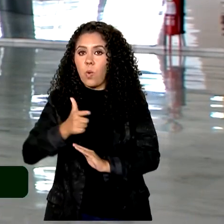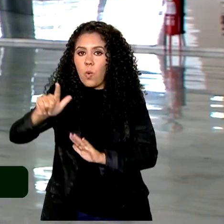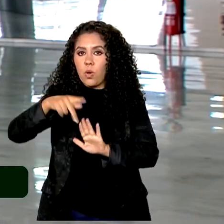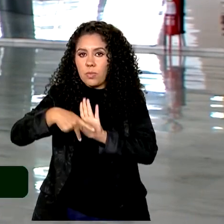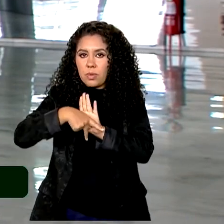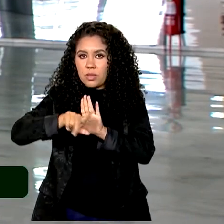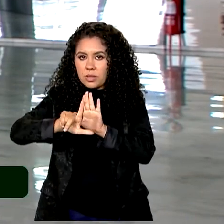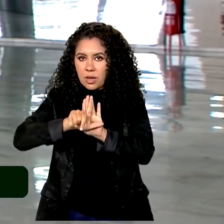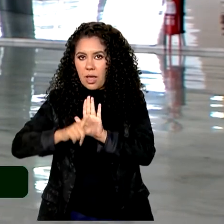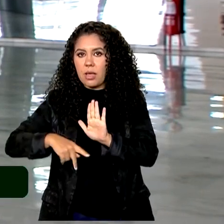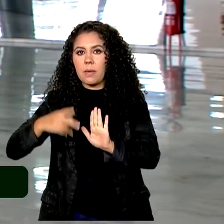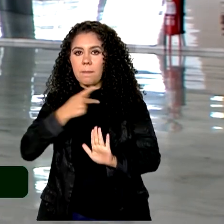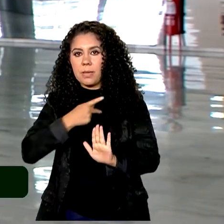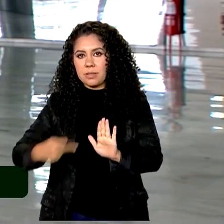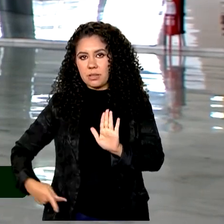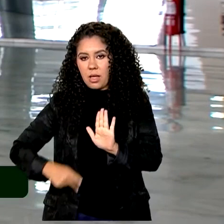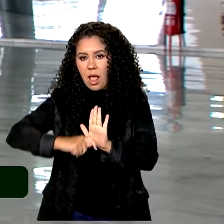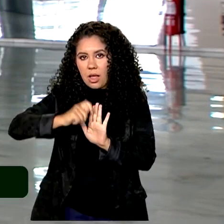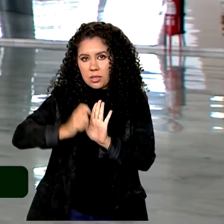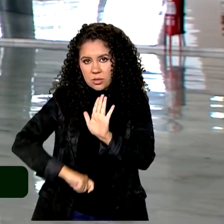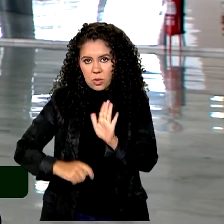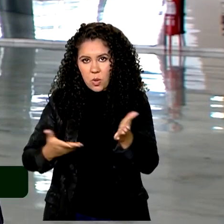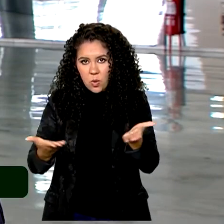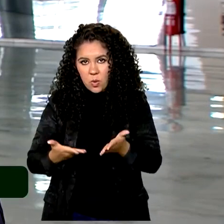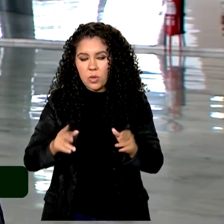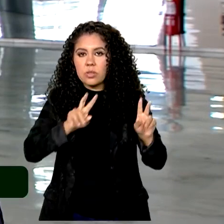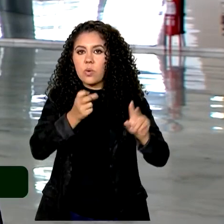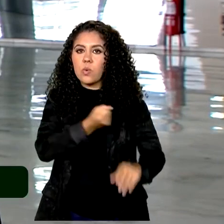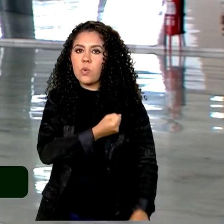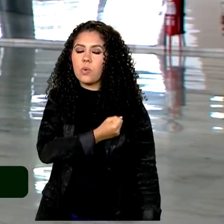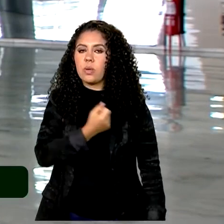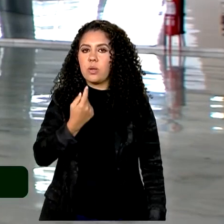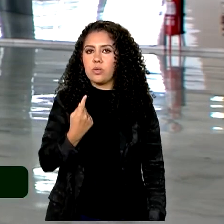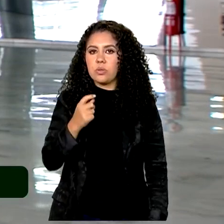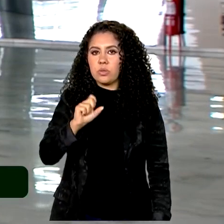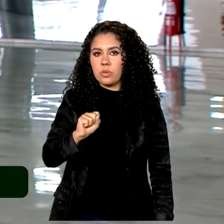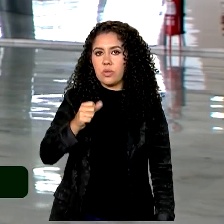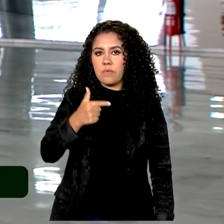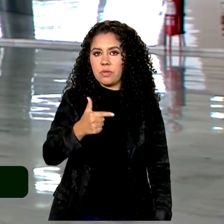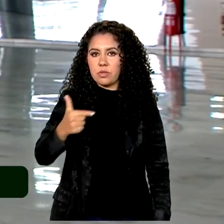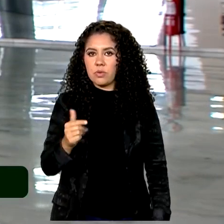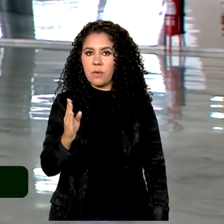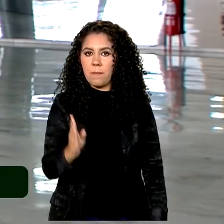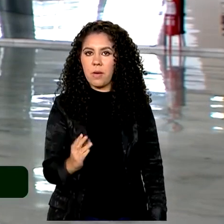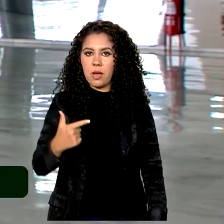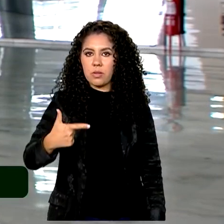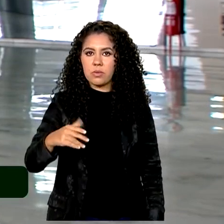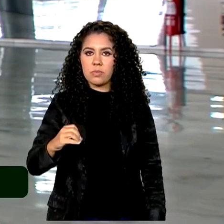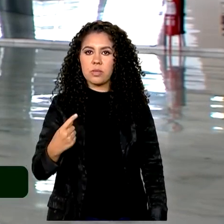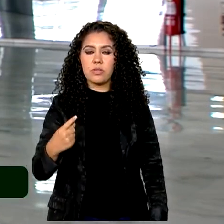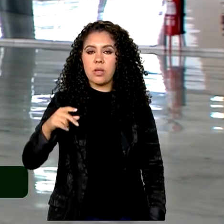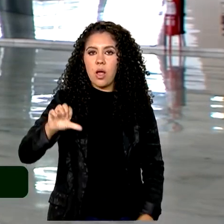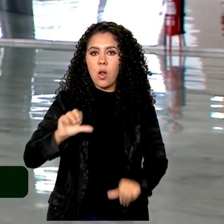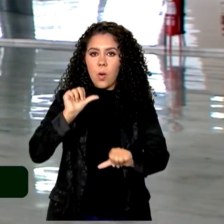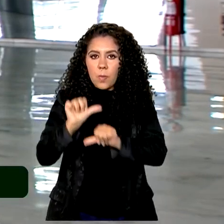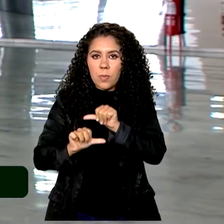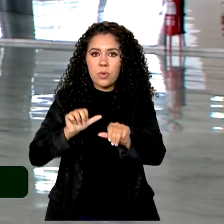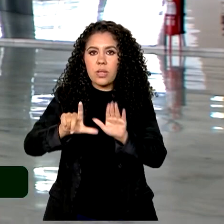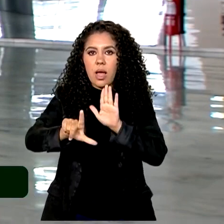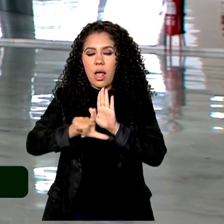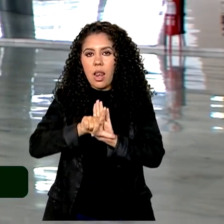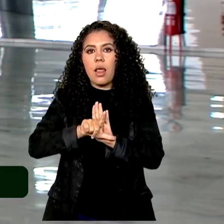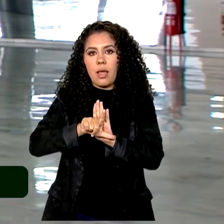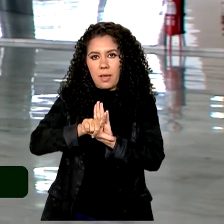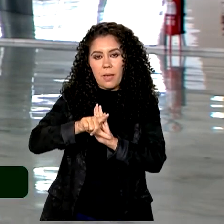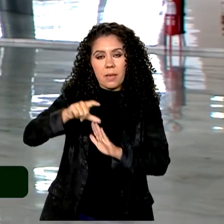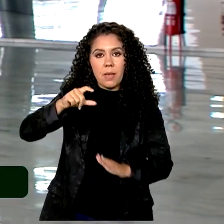pelo presidente Lula é referente ao PL 1822 de 2019, que altera a lei Maria da Penha